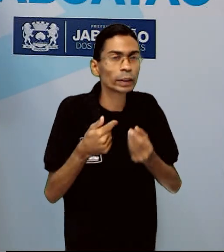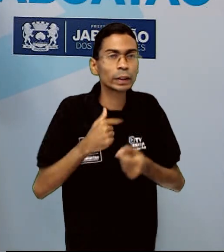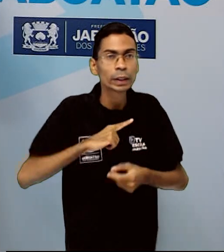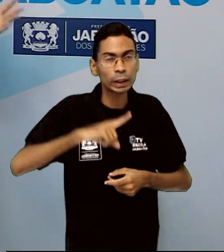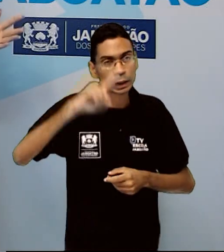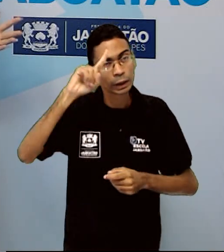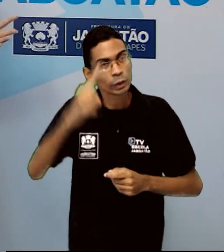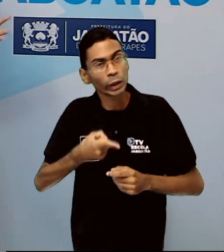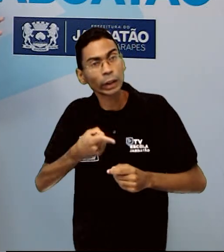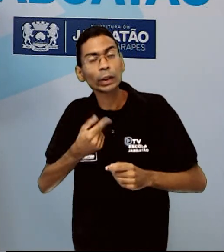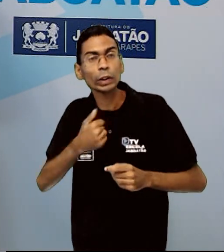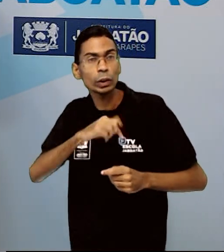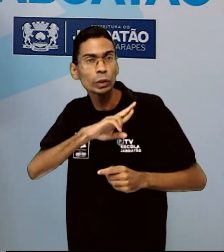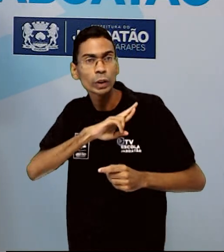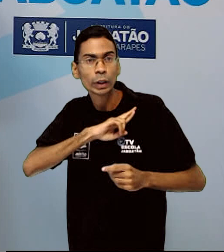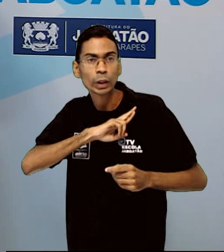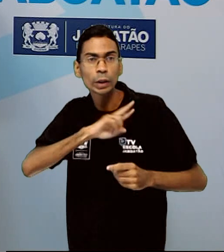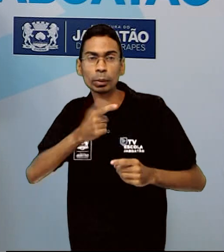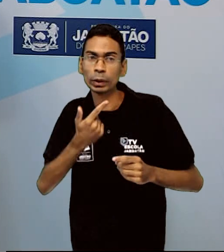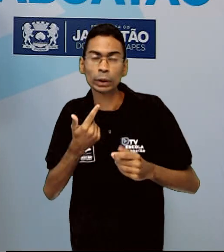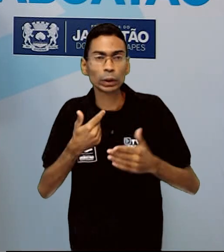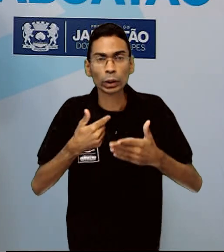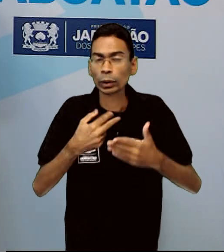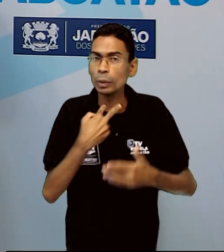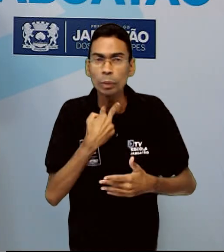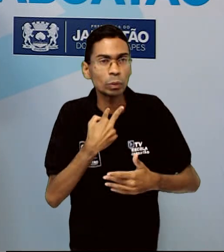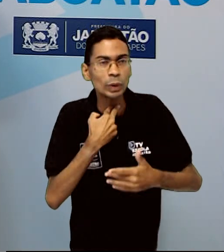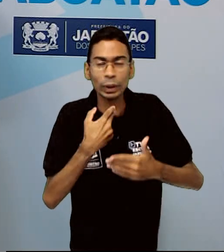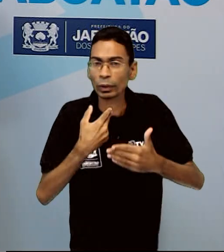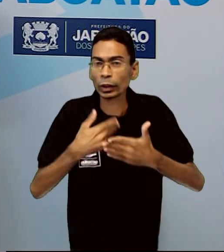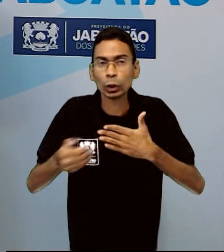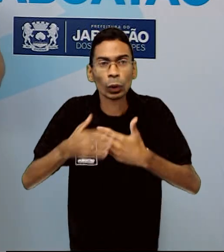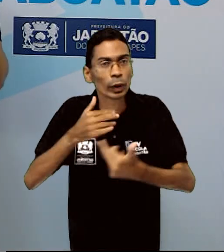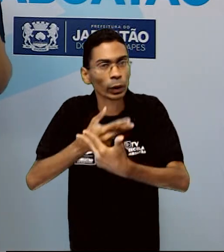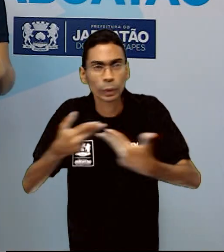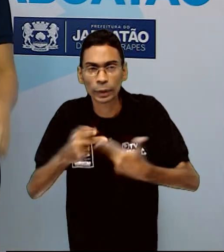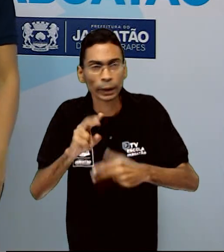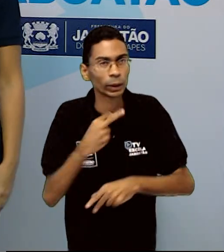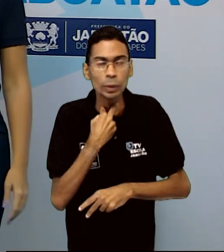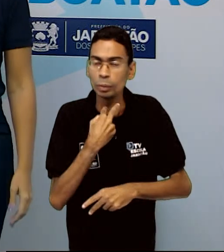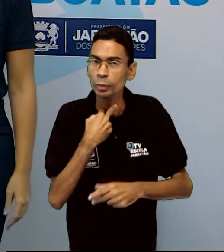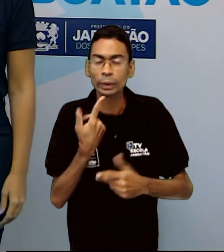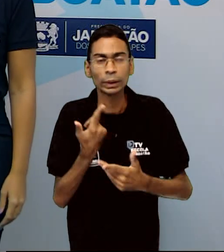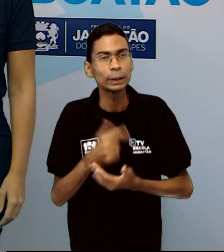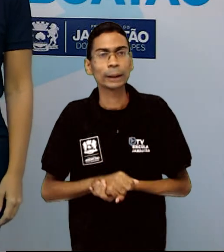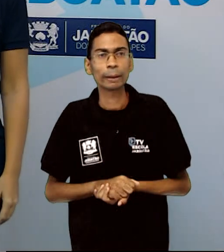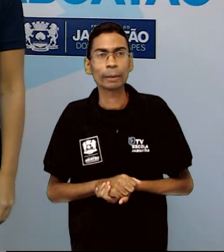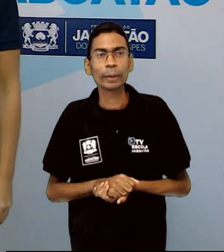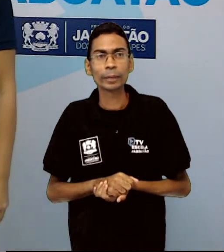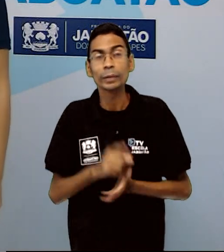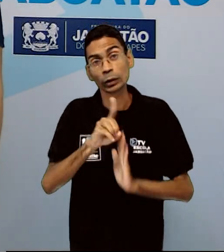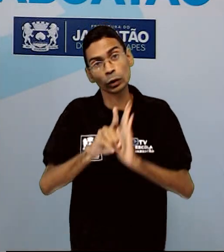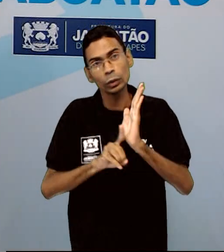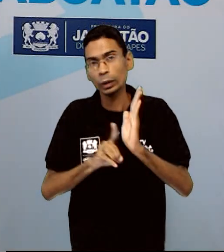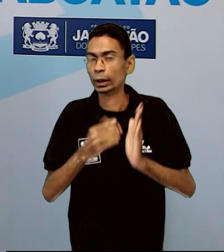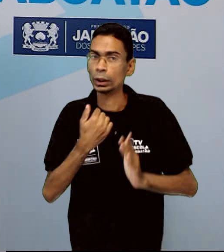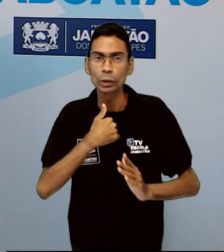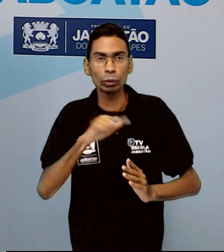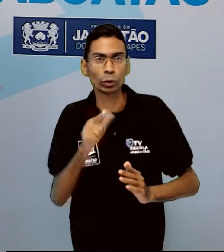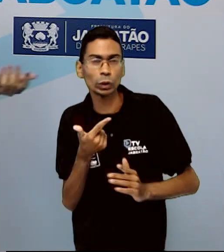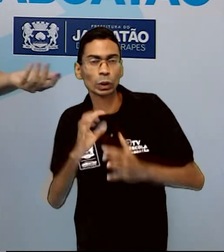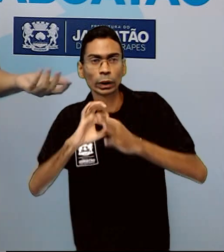o que quisessem, simplesmente pelo fato de terem já nascido livres. Vou explicar isso para vocês mais adiante.